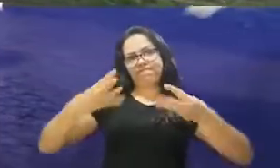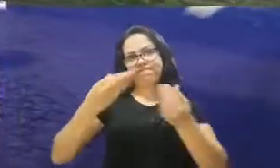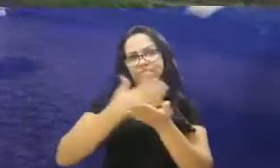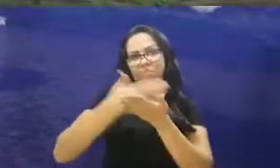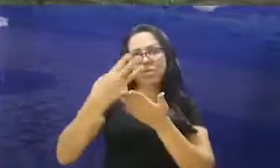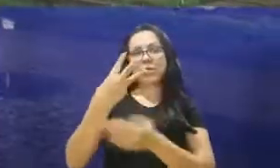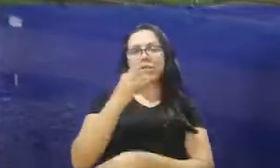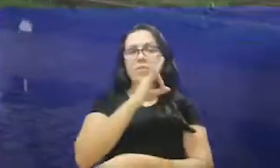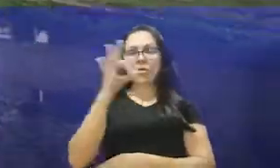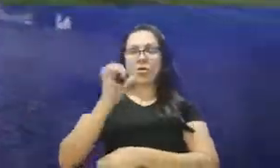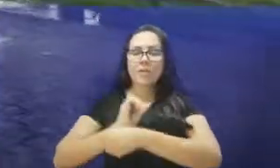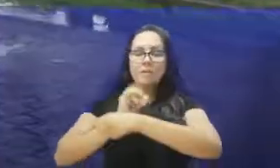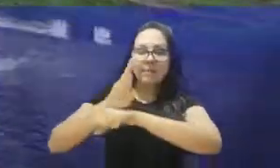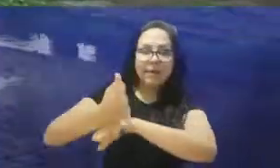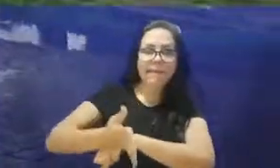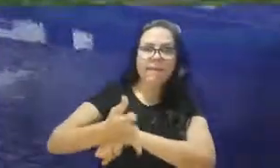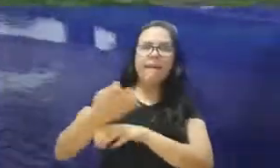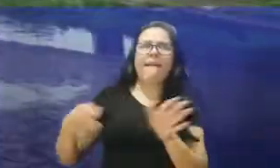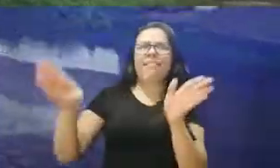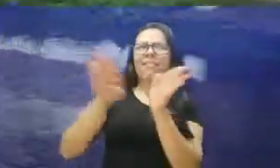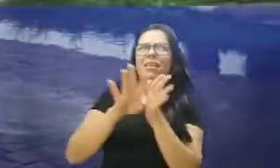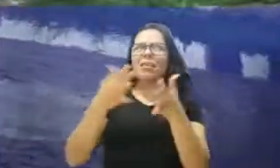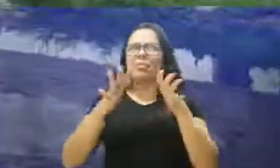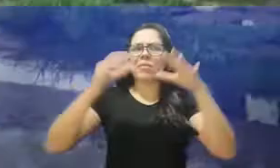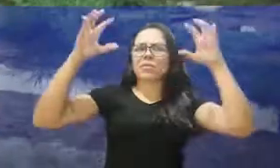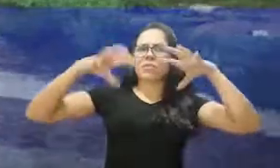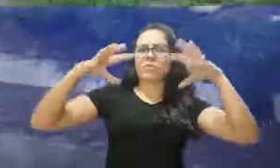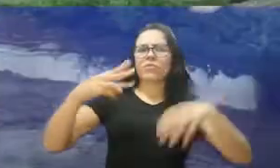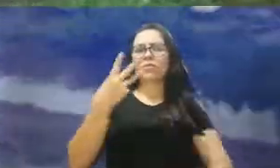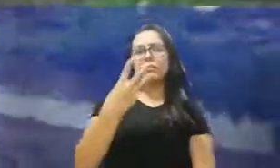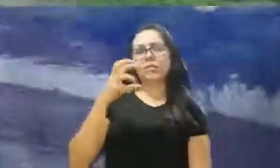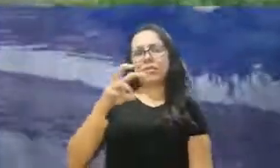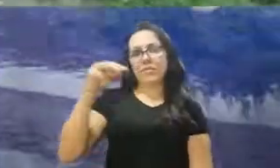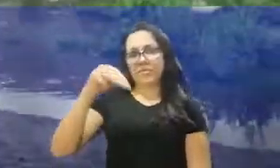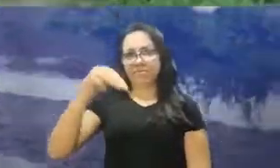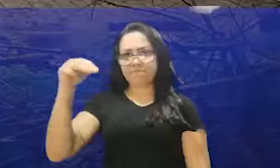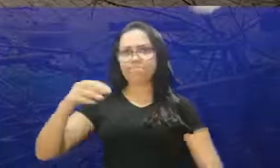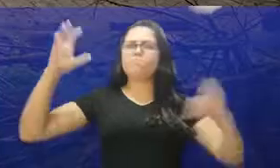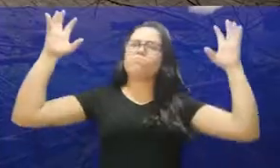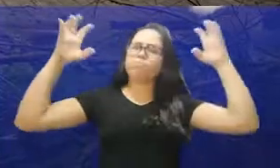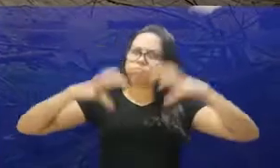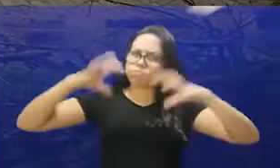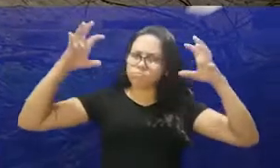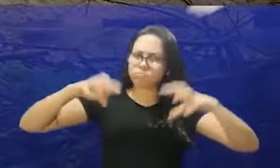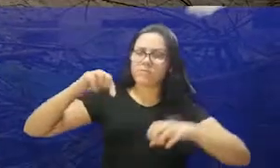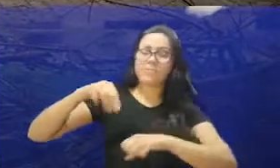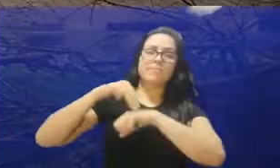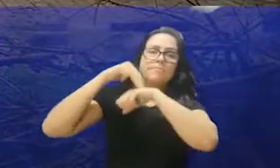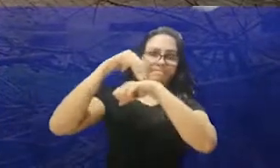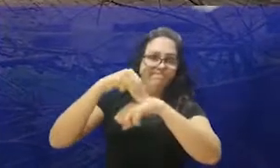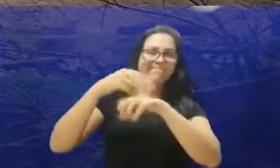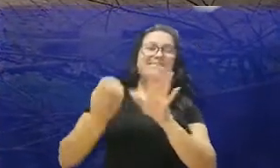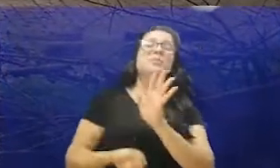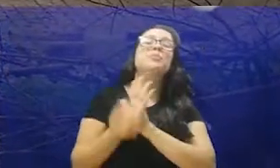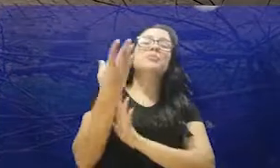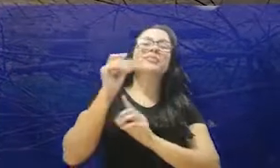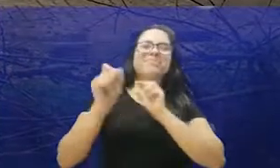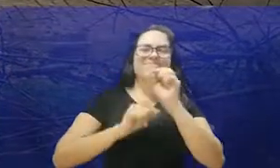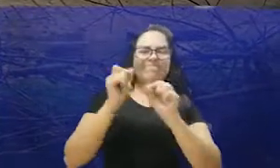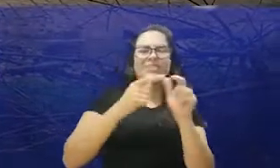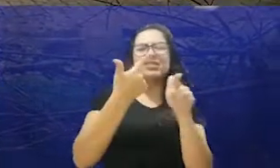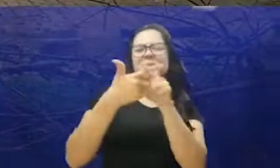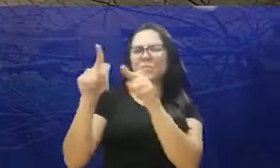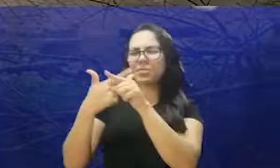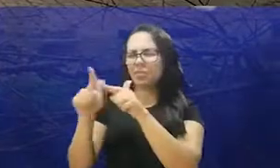desde as três horas da manhã, que choveu até agora, acho que foi de 35 milímetros de chuva no nosso município, no qual